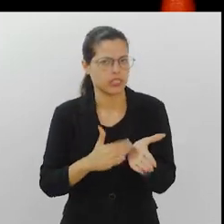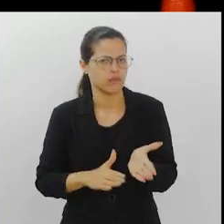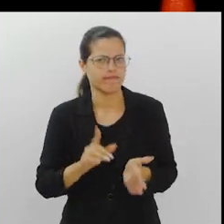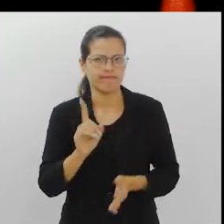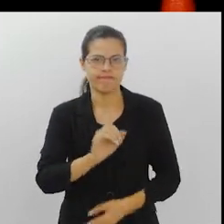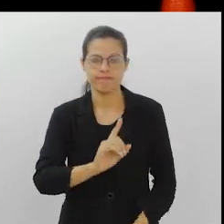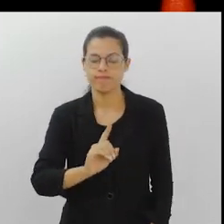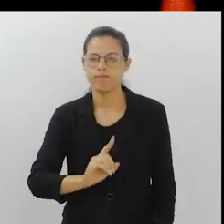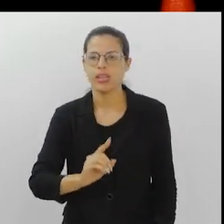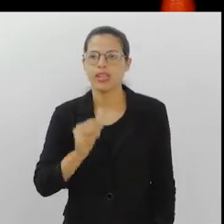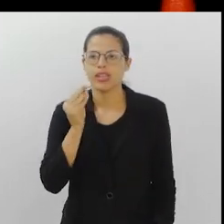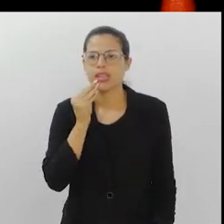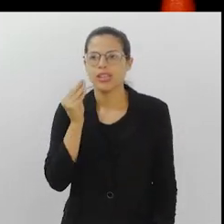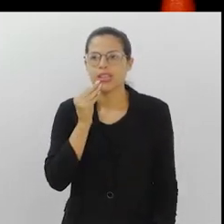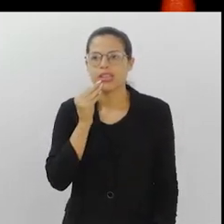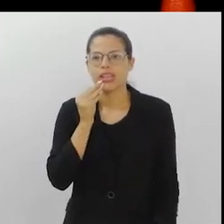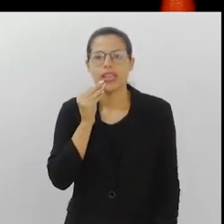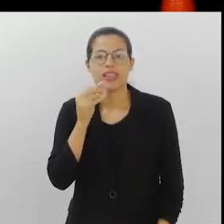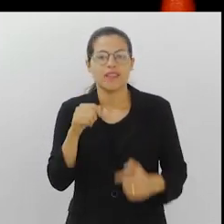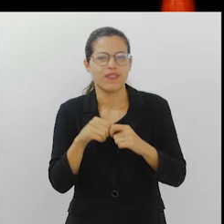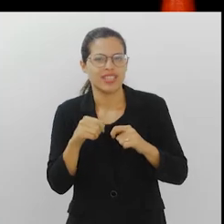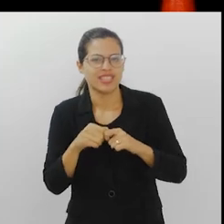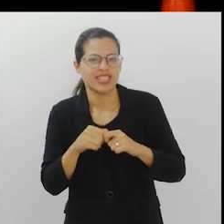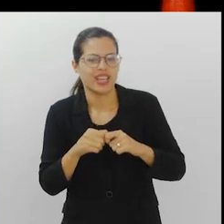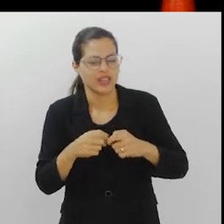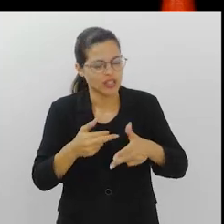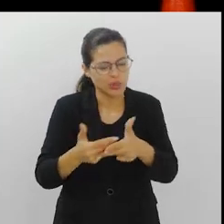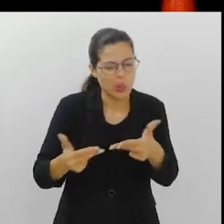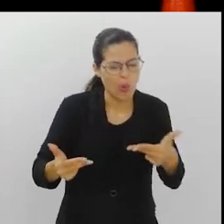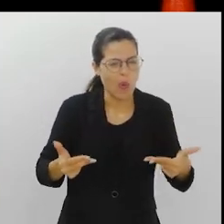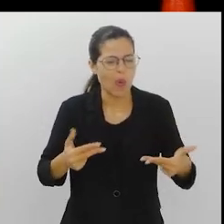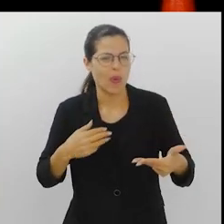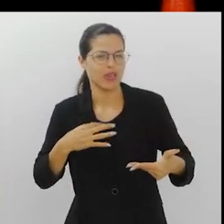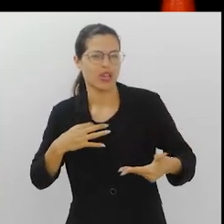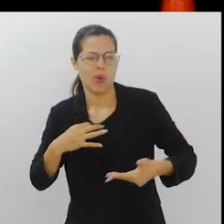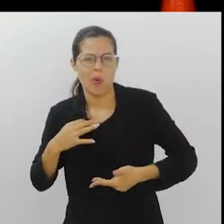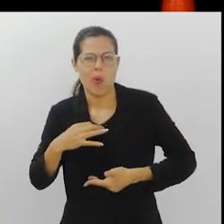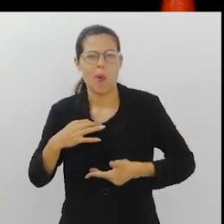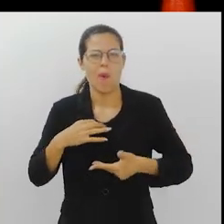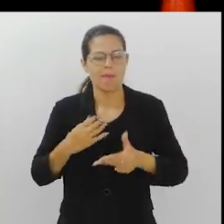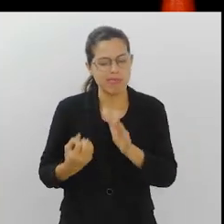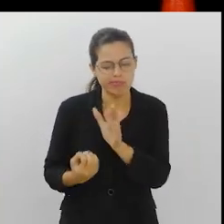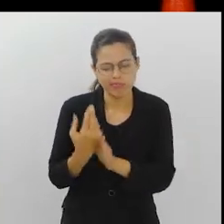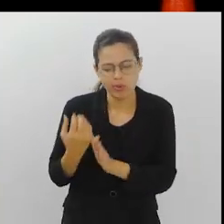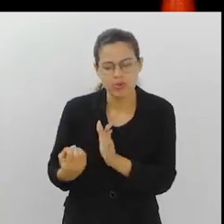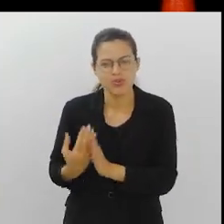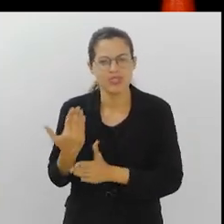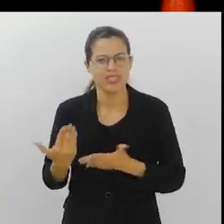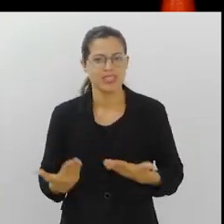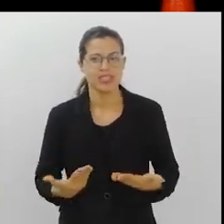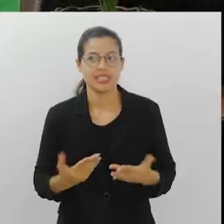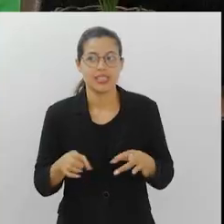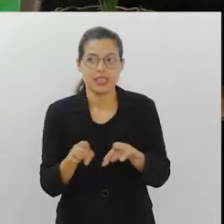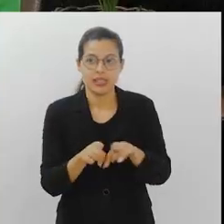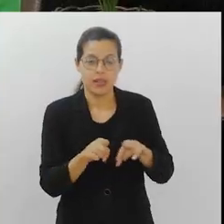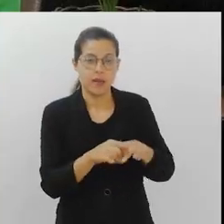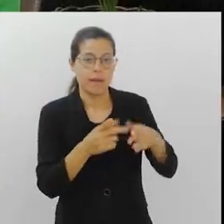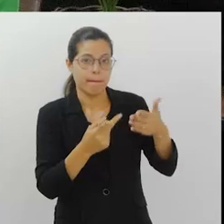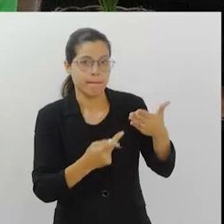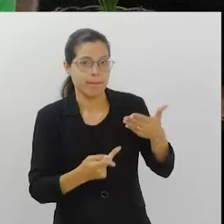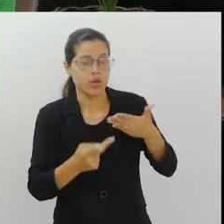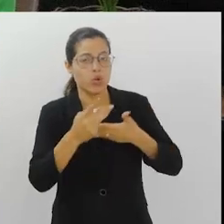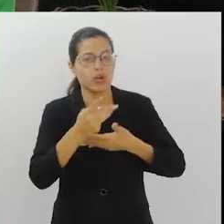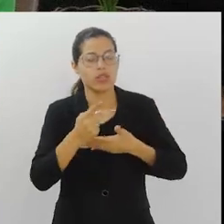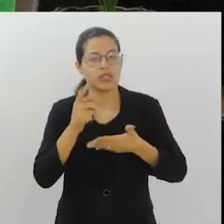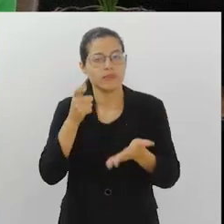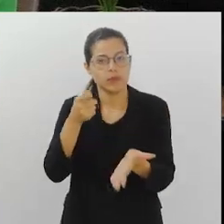procurar até o self-made, fazer as suas próprias coisas, produzir o que se faz. E até priorizar a compra